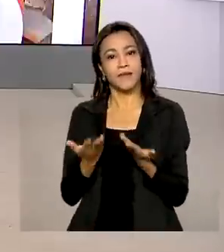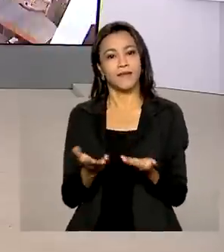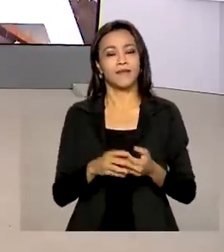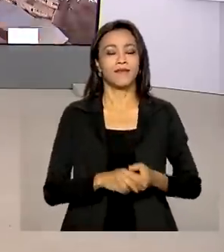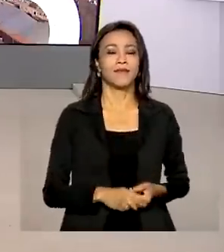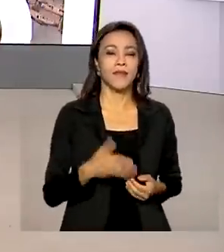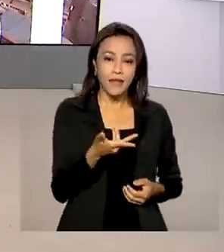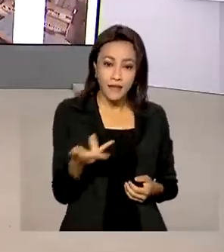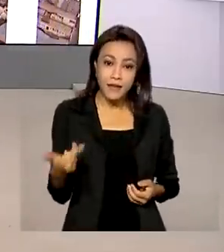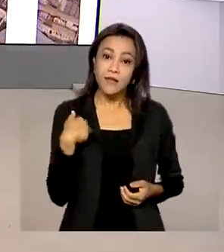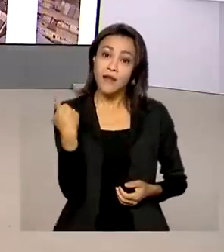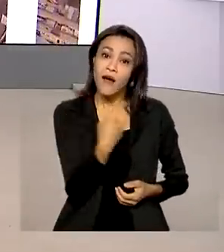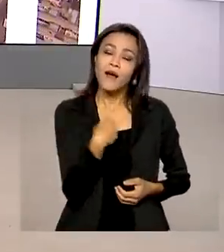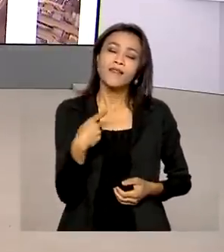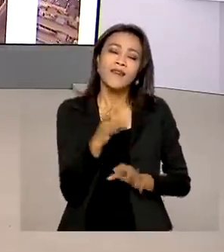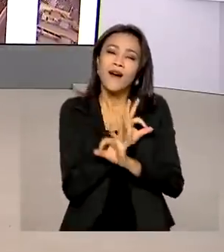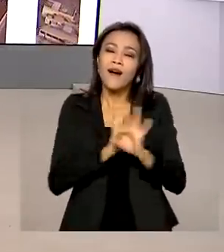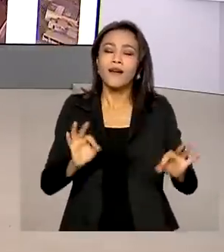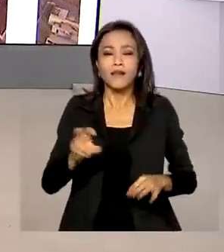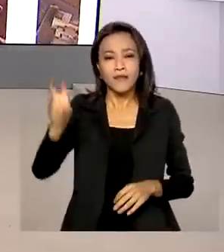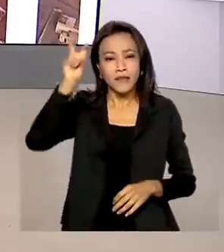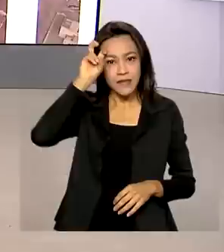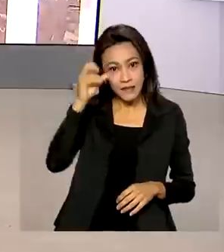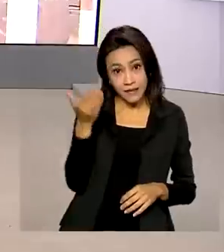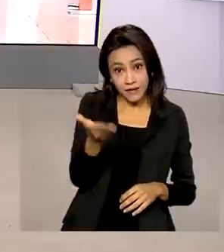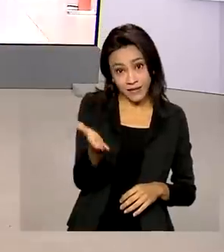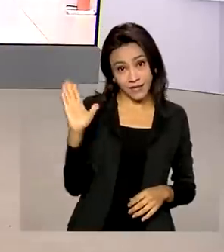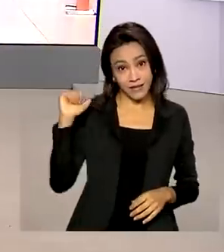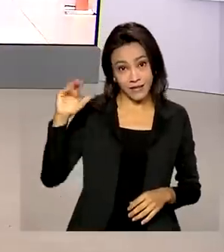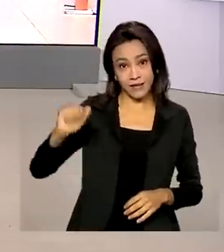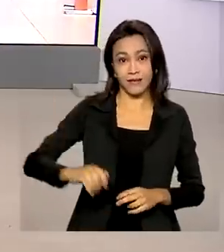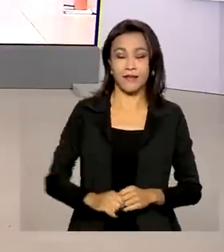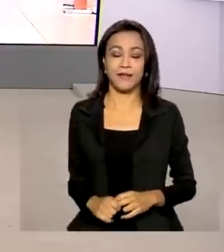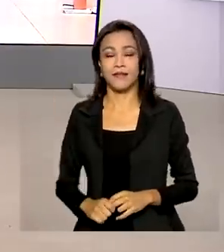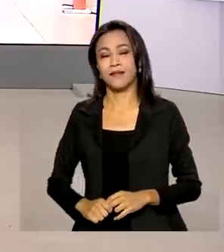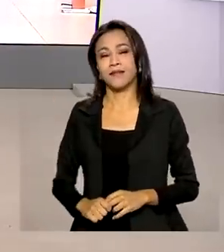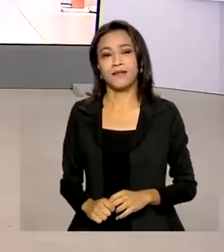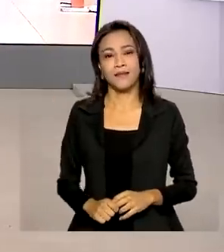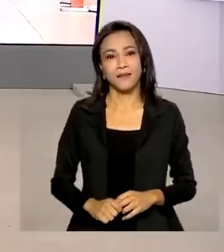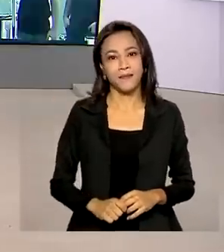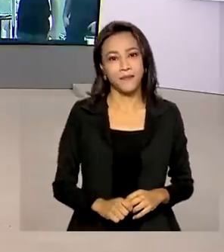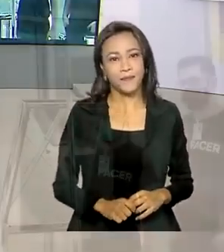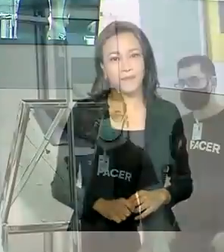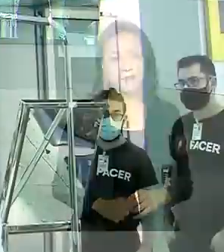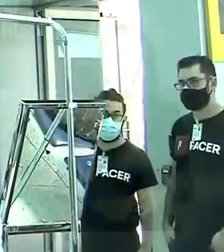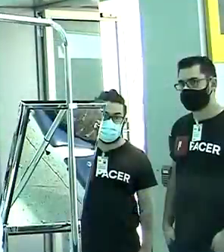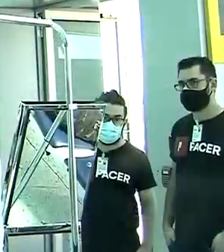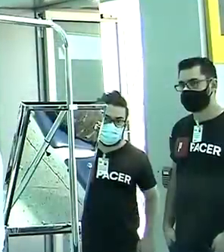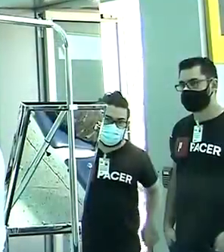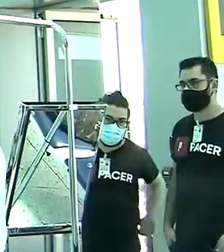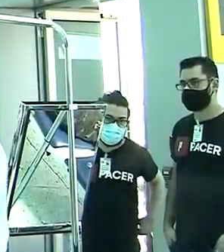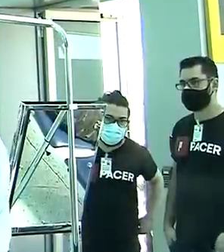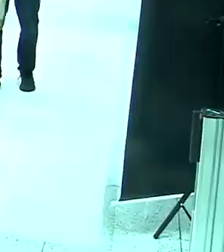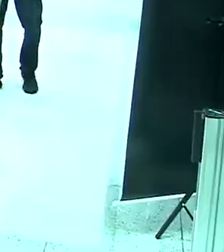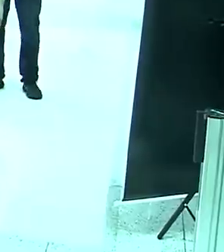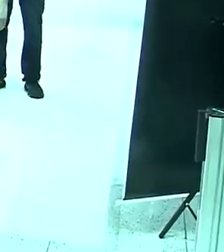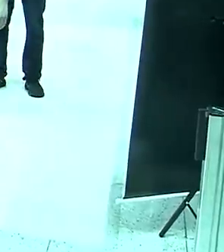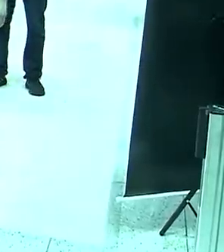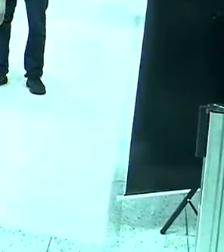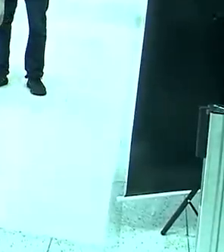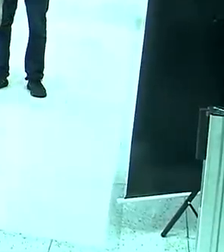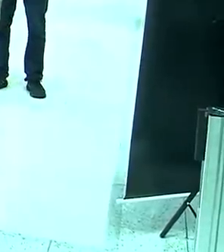É isso, a gente fica por aqui. Uma ótima quinta-feira para você. Tchau, tchau. Tchau, tchau.